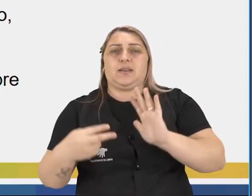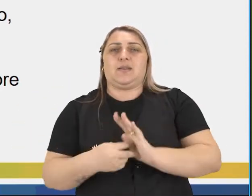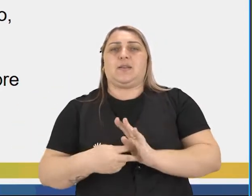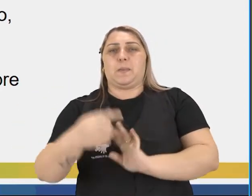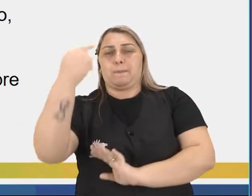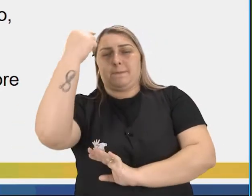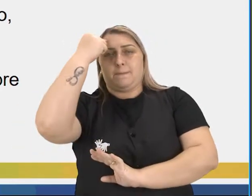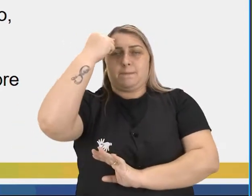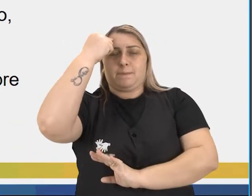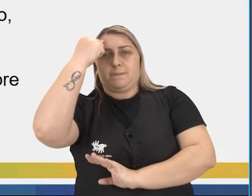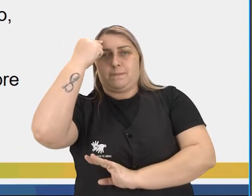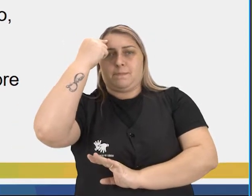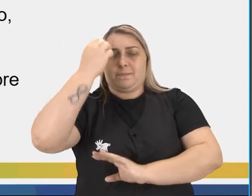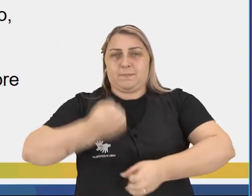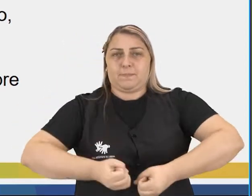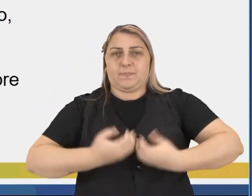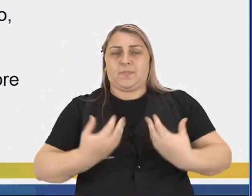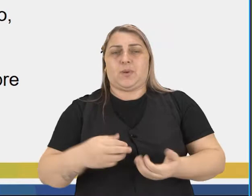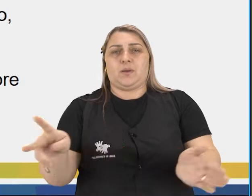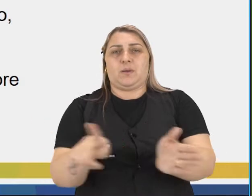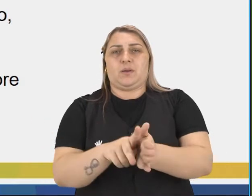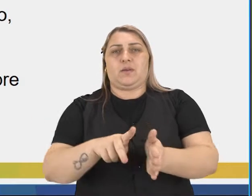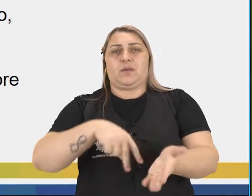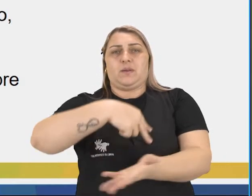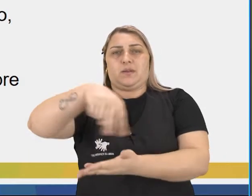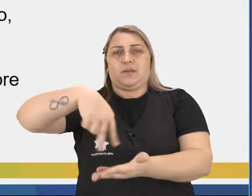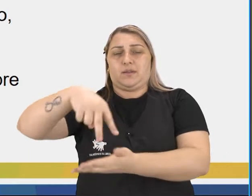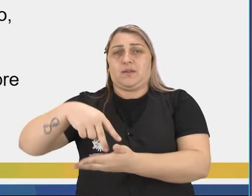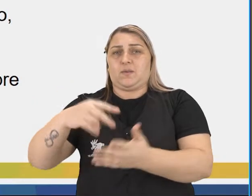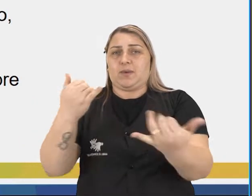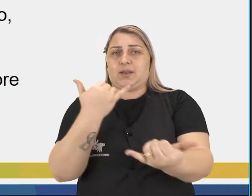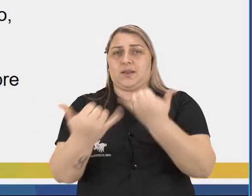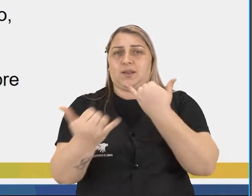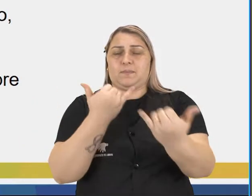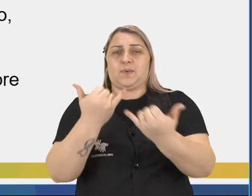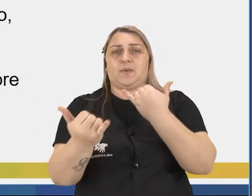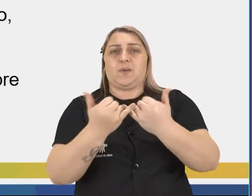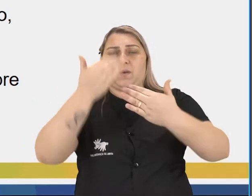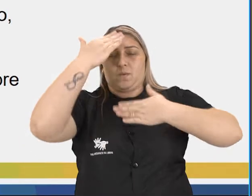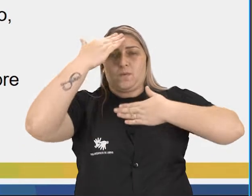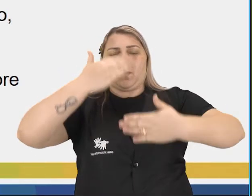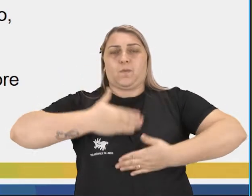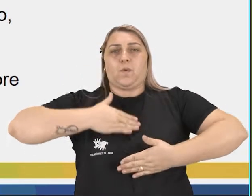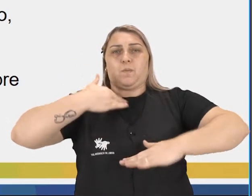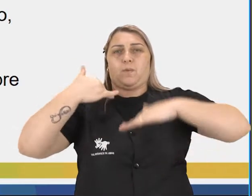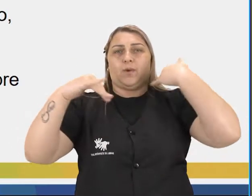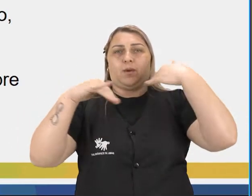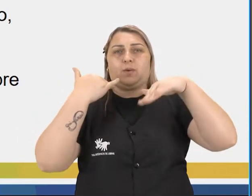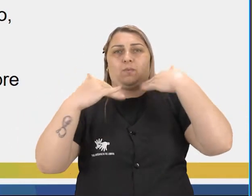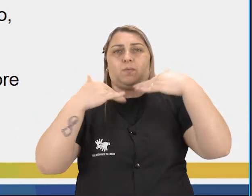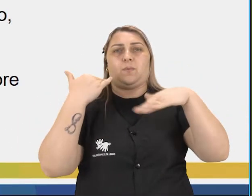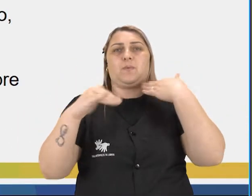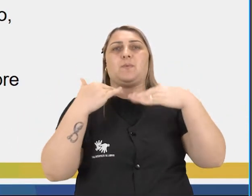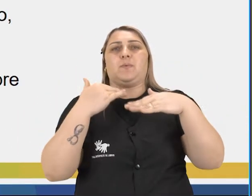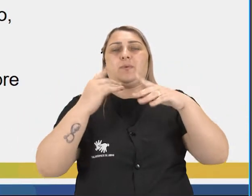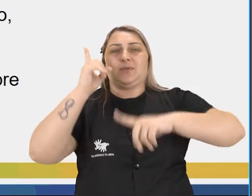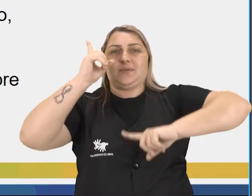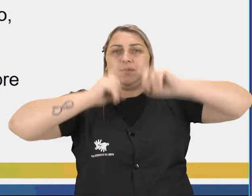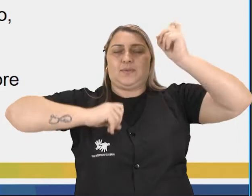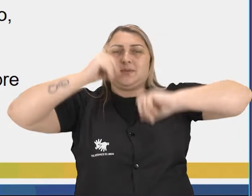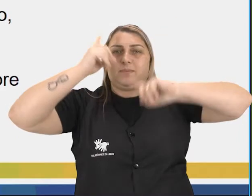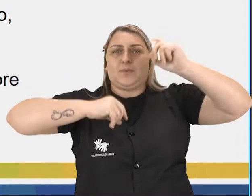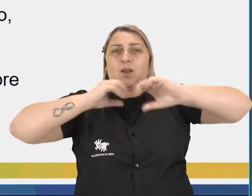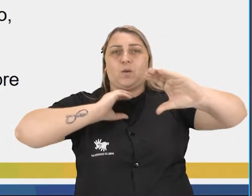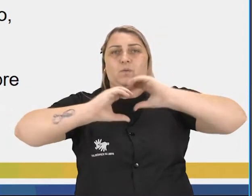pensamentos explorados pela dança, com uma semelhança, o corpo em movimento como meio de expressão